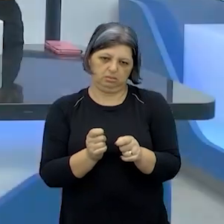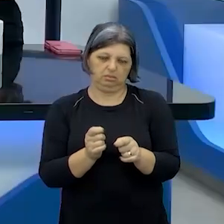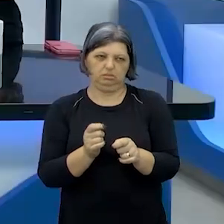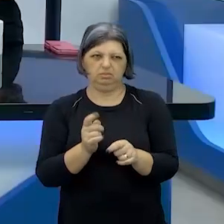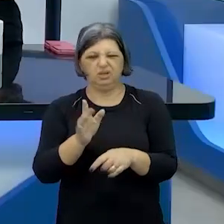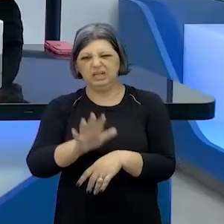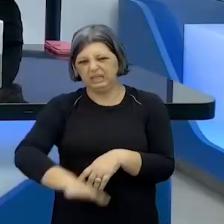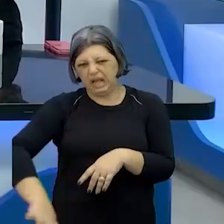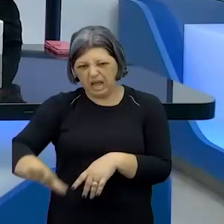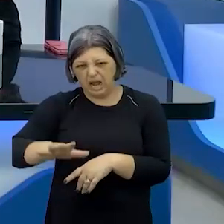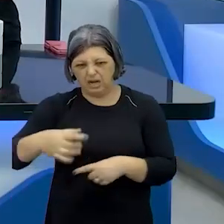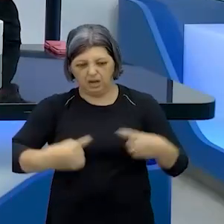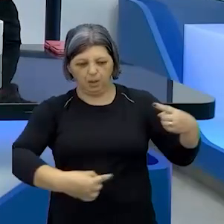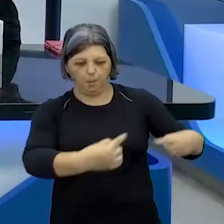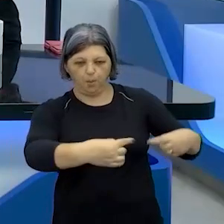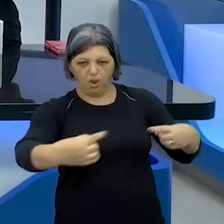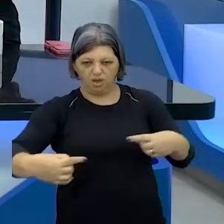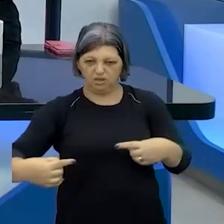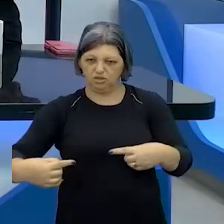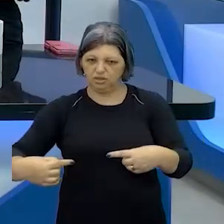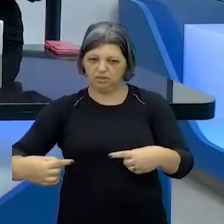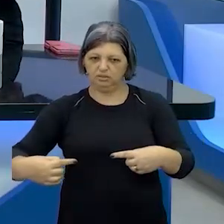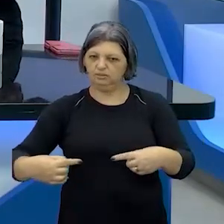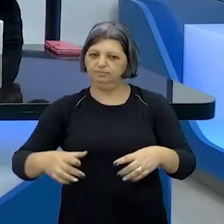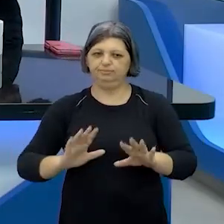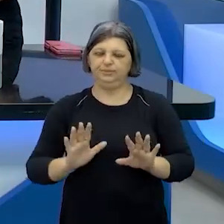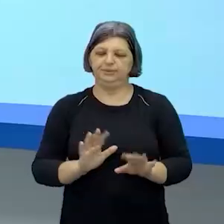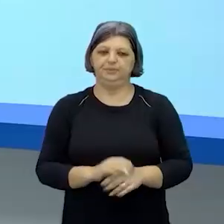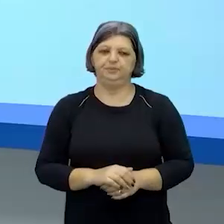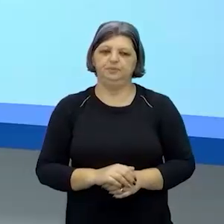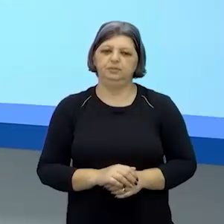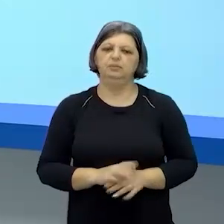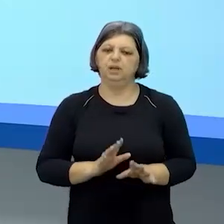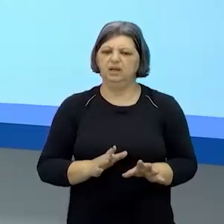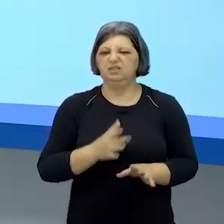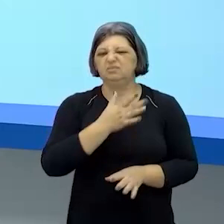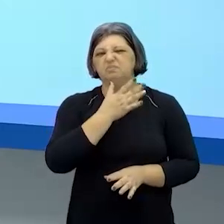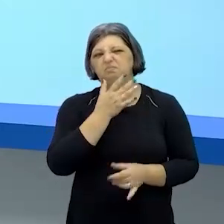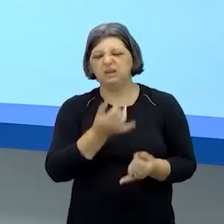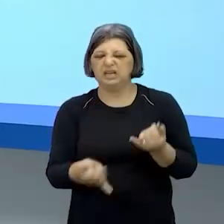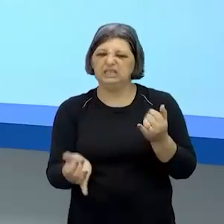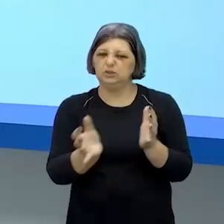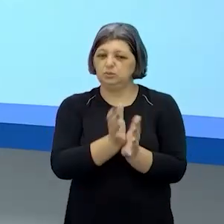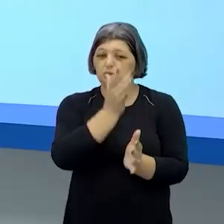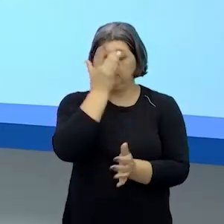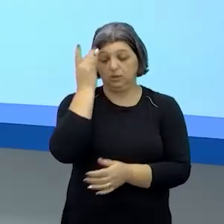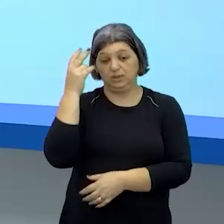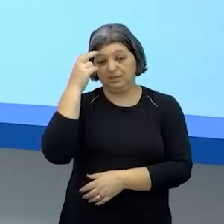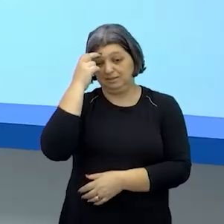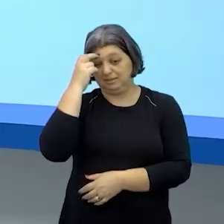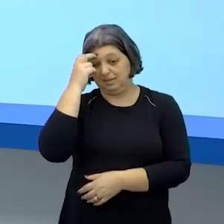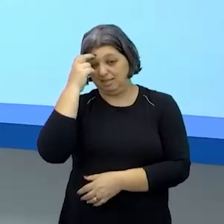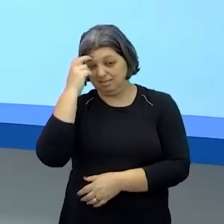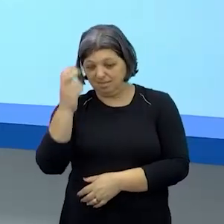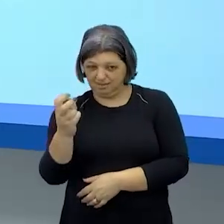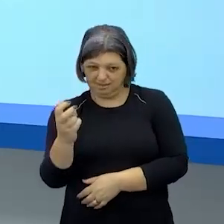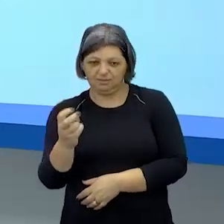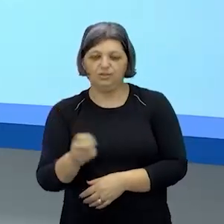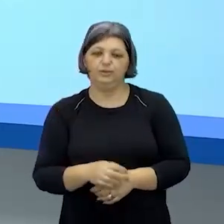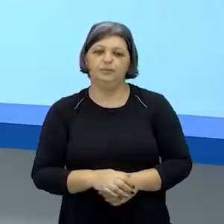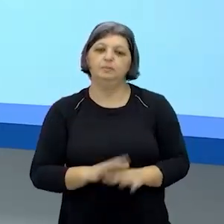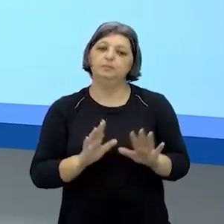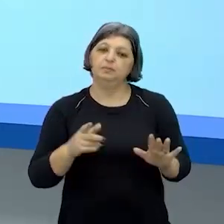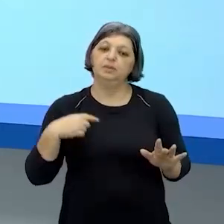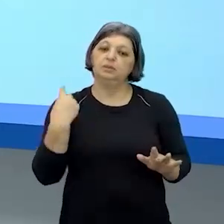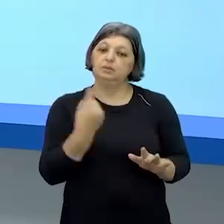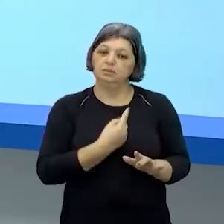política sim mas eu acho que ele tinha posições inteligentes sim é é o que a gente está construindo em cima